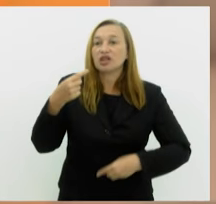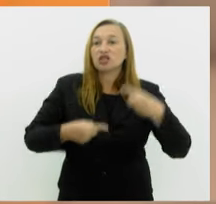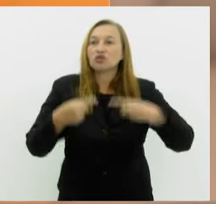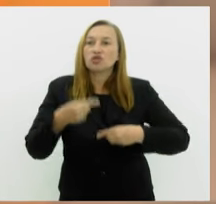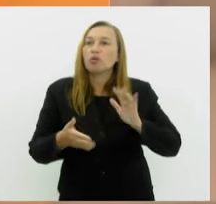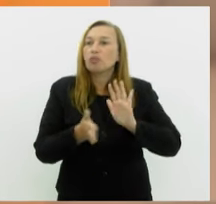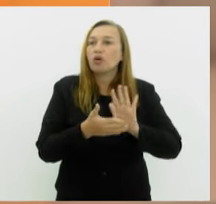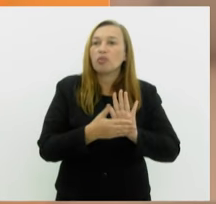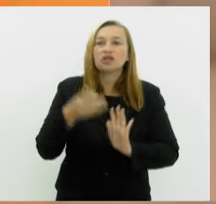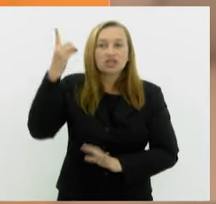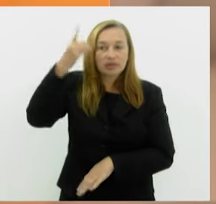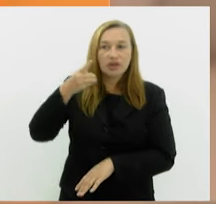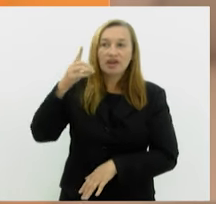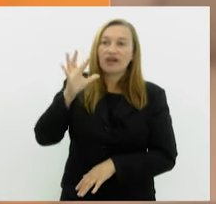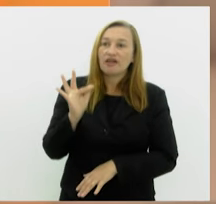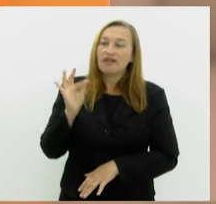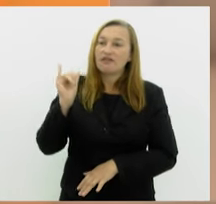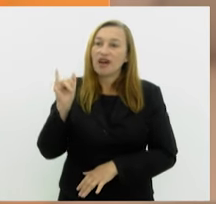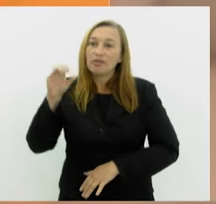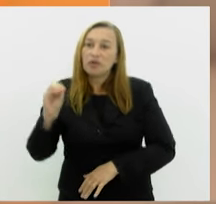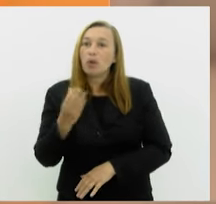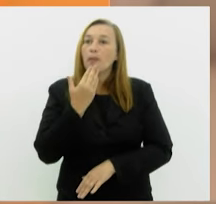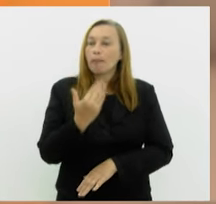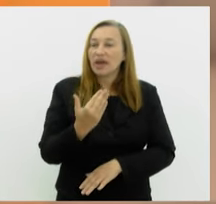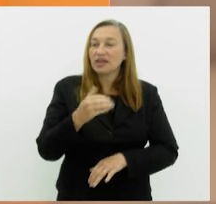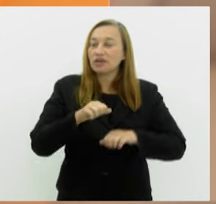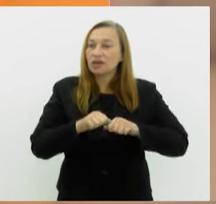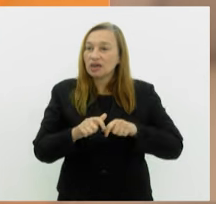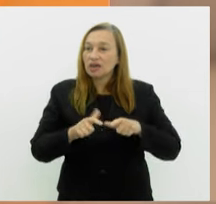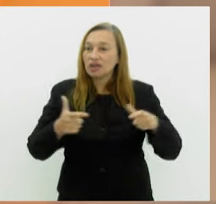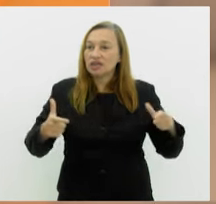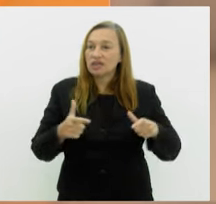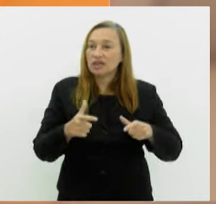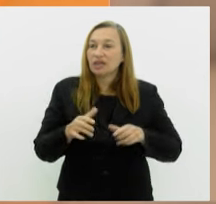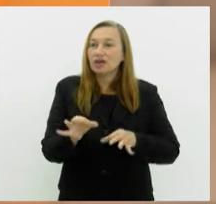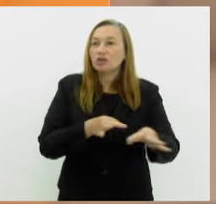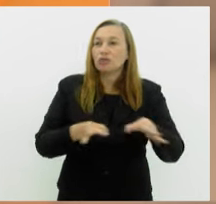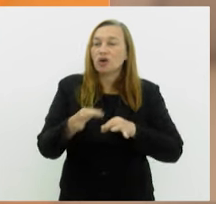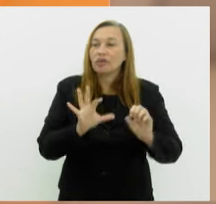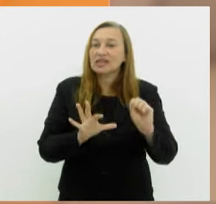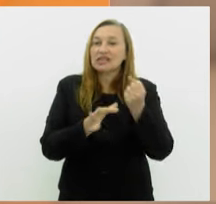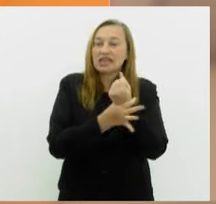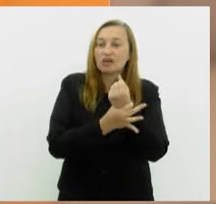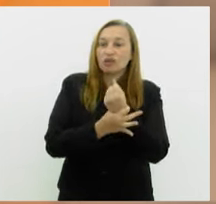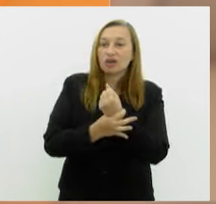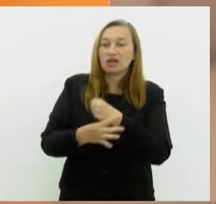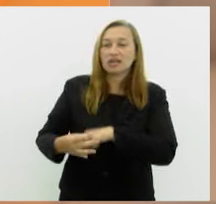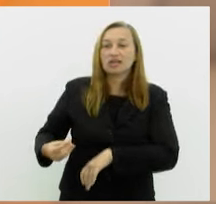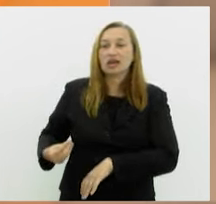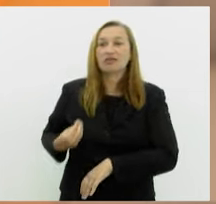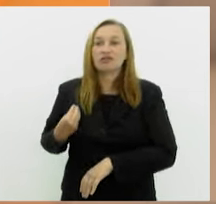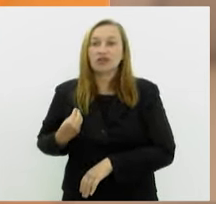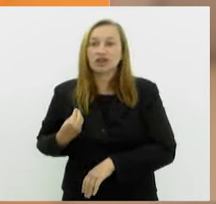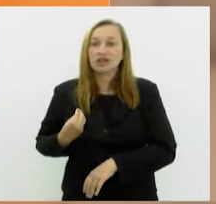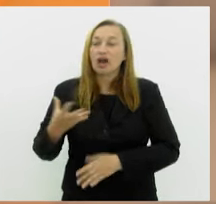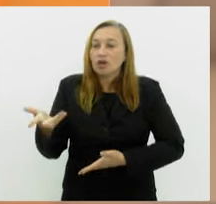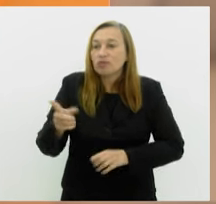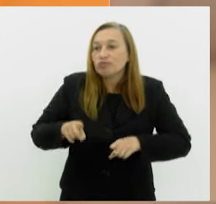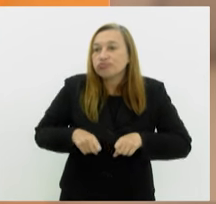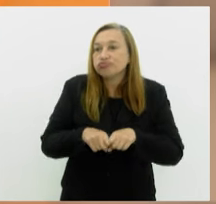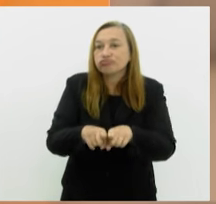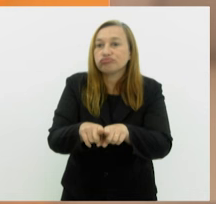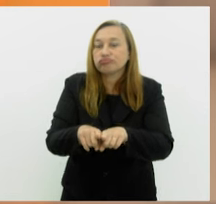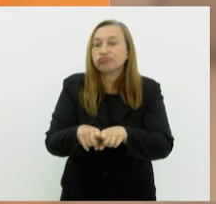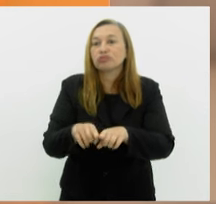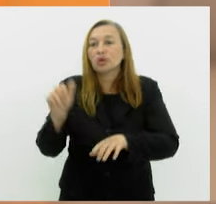proposta do deputado Fábio Silva, que pede a ampliação do programa Segurança Presente através de parcerias com associações de